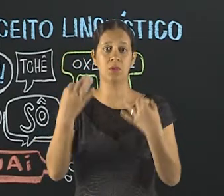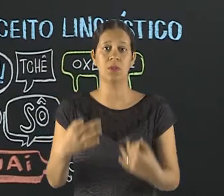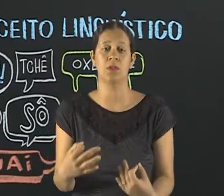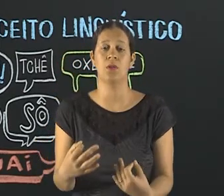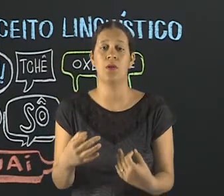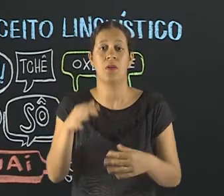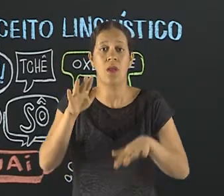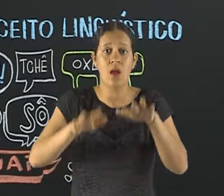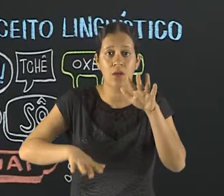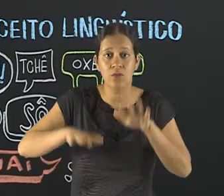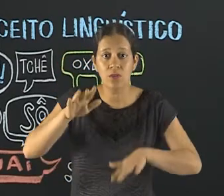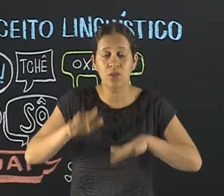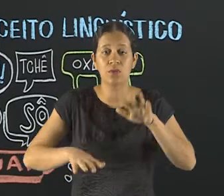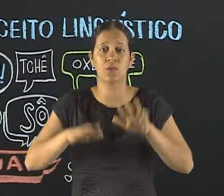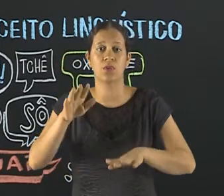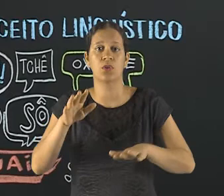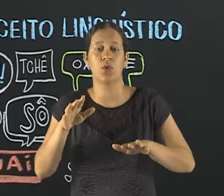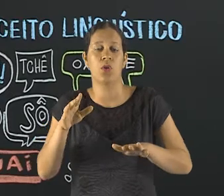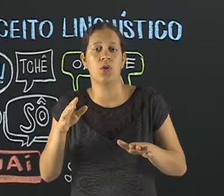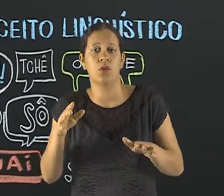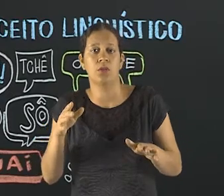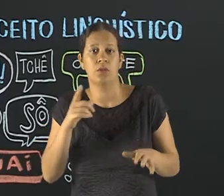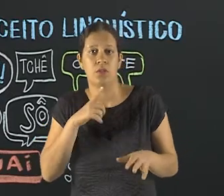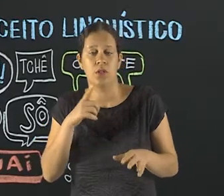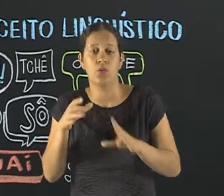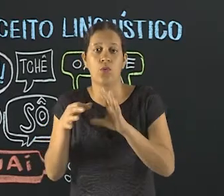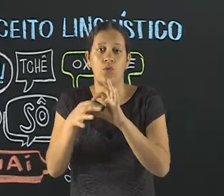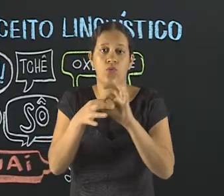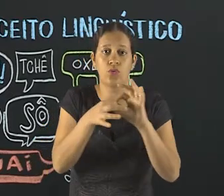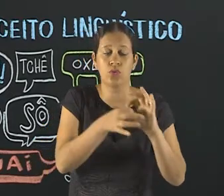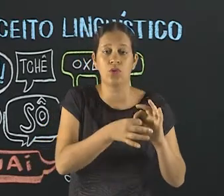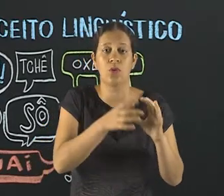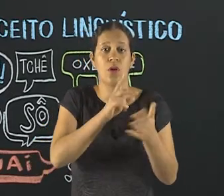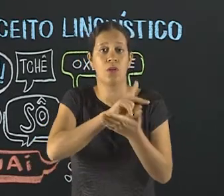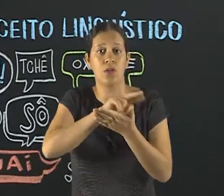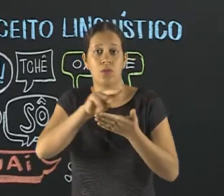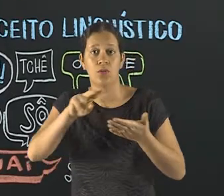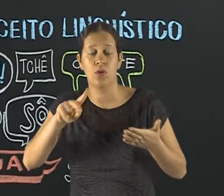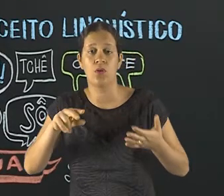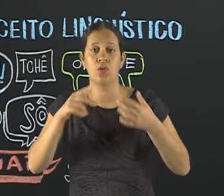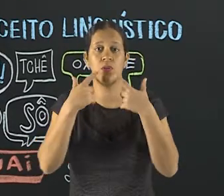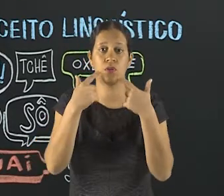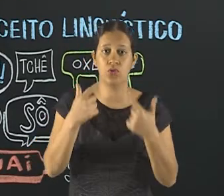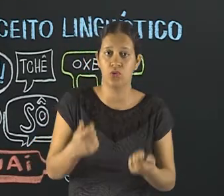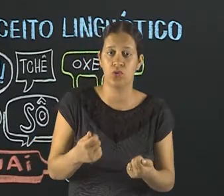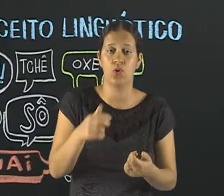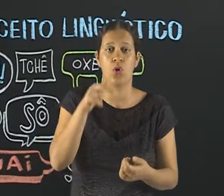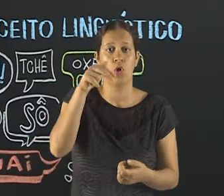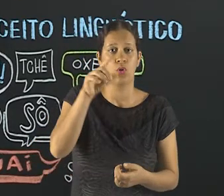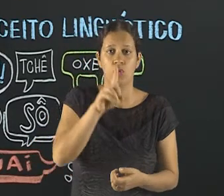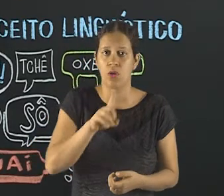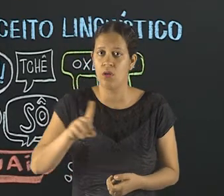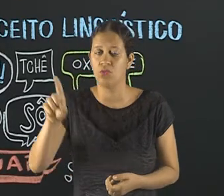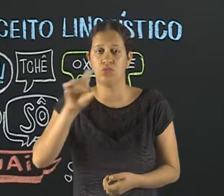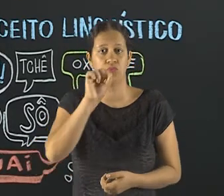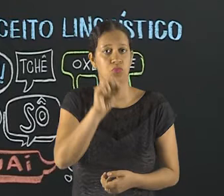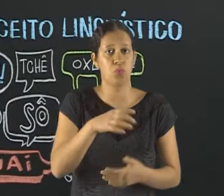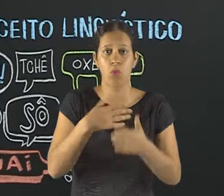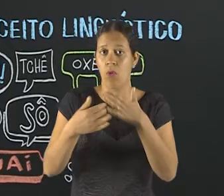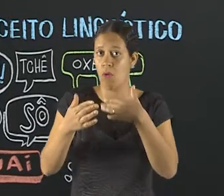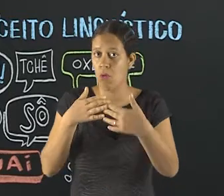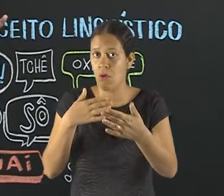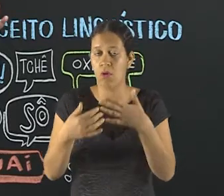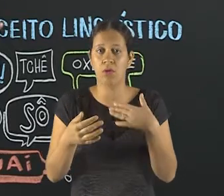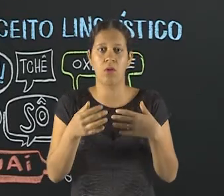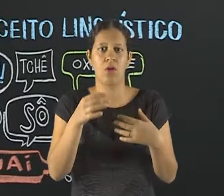padrão. Então, às vezes, quando alguém chega num contexto falando uma variedade regional, seja ela do Nordeste, do Sul, de qualquer outra